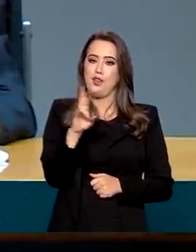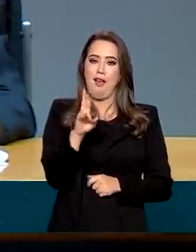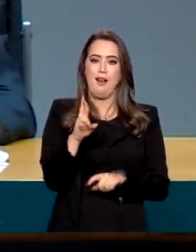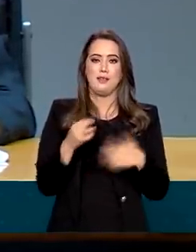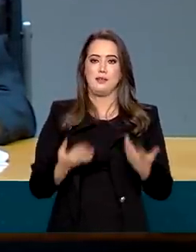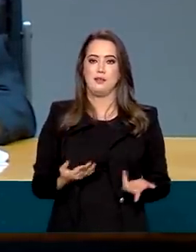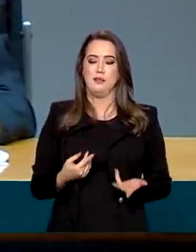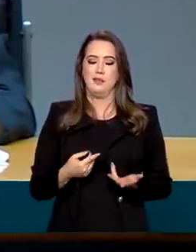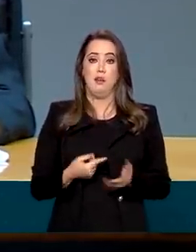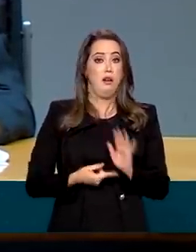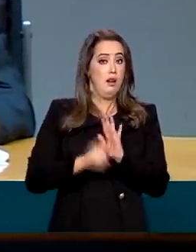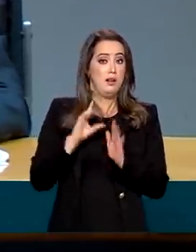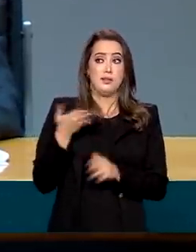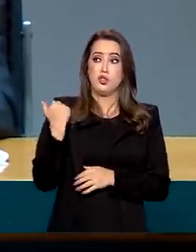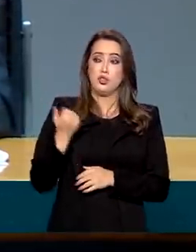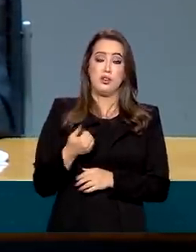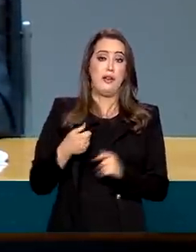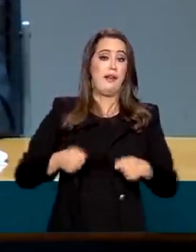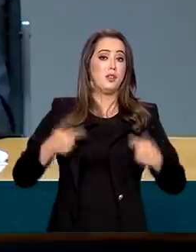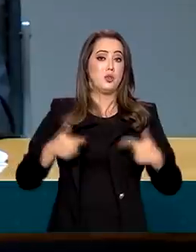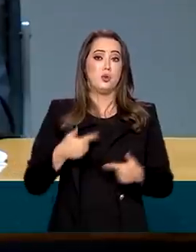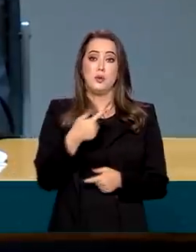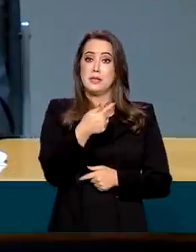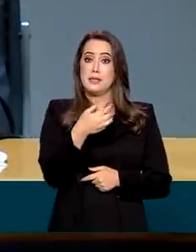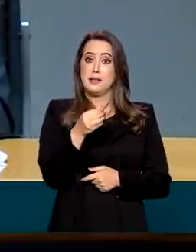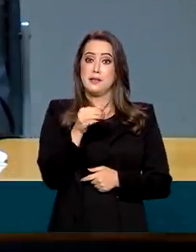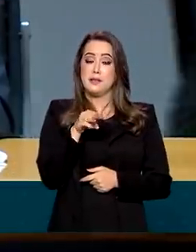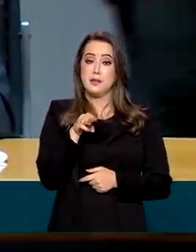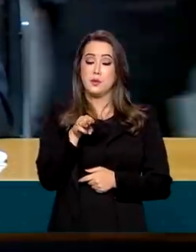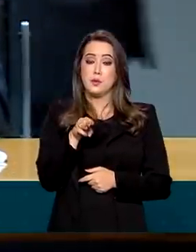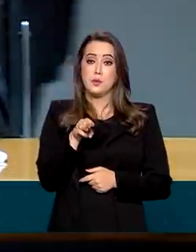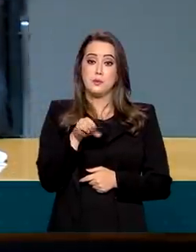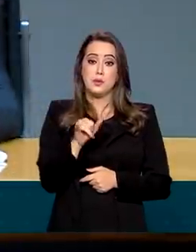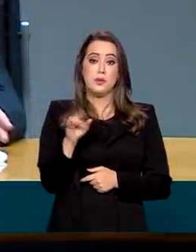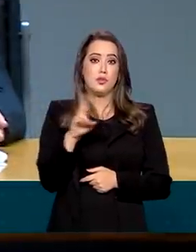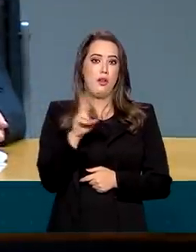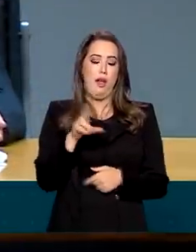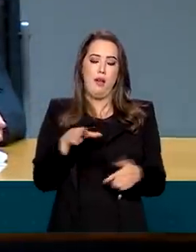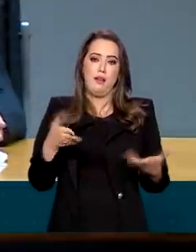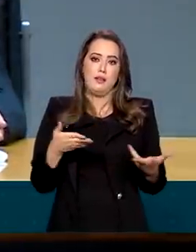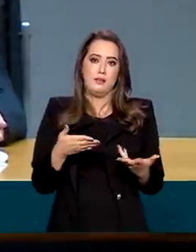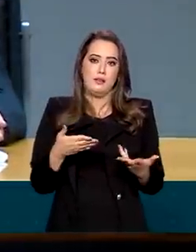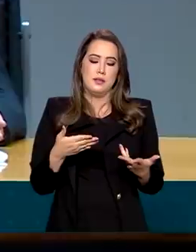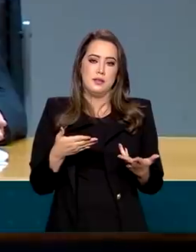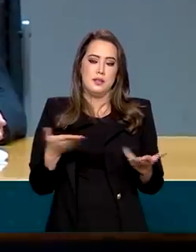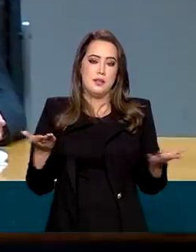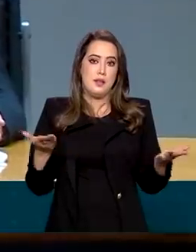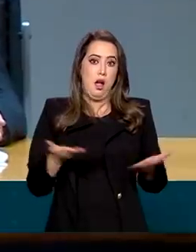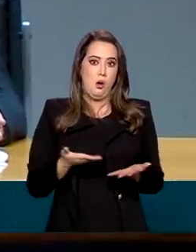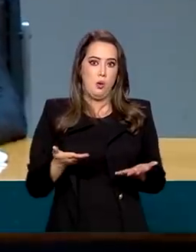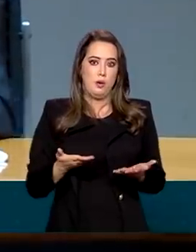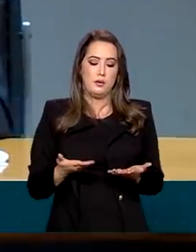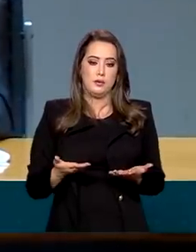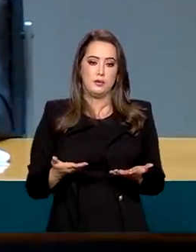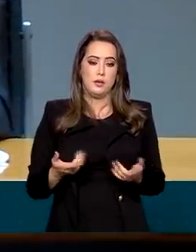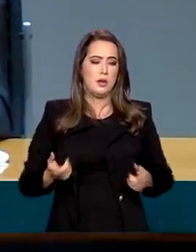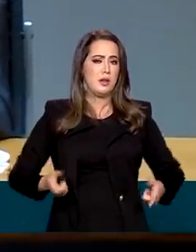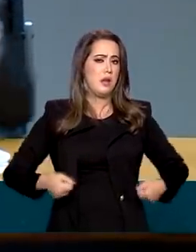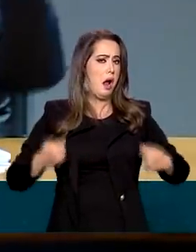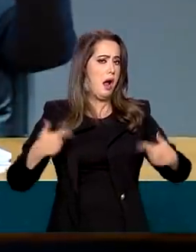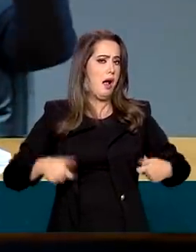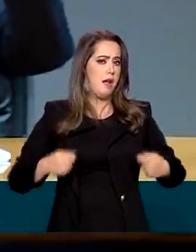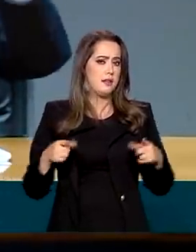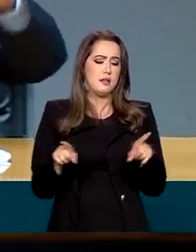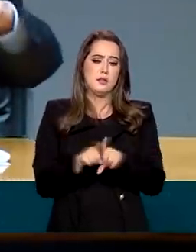primeiro ano, gastou pouco mais de 100 bilhões no segundo ano, e agora está gastando